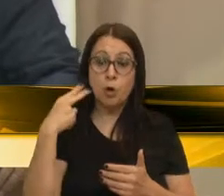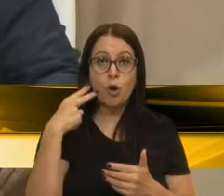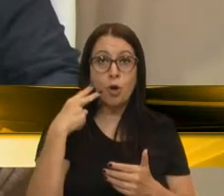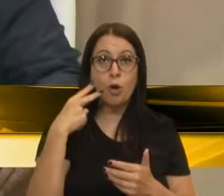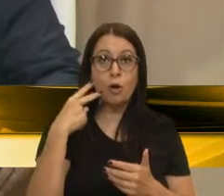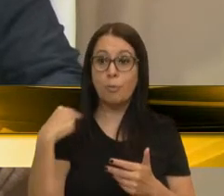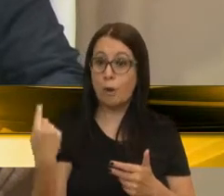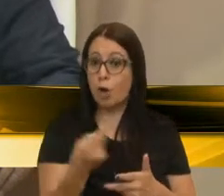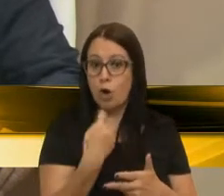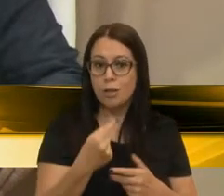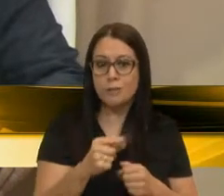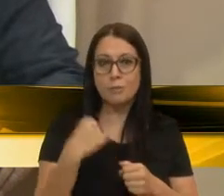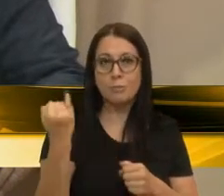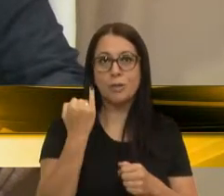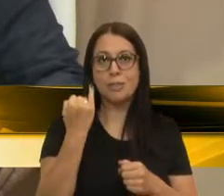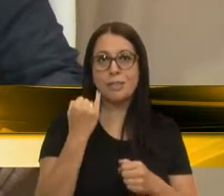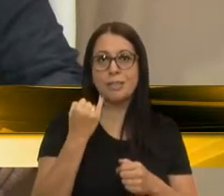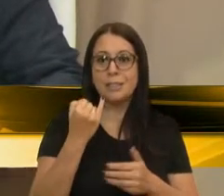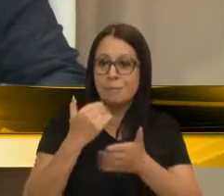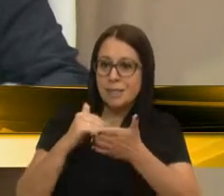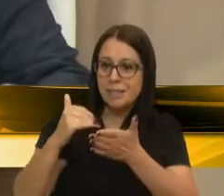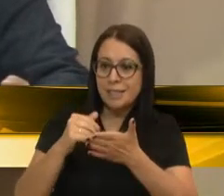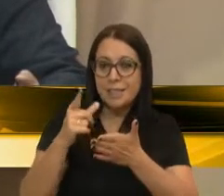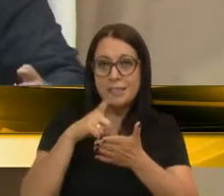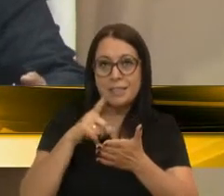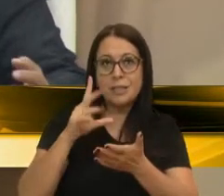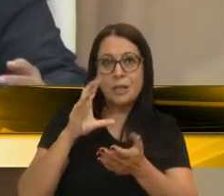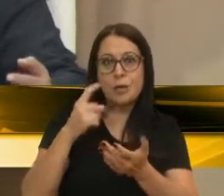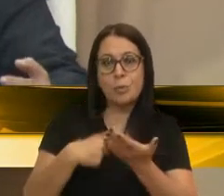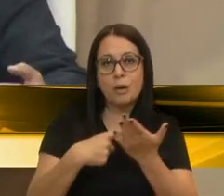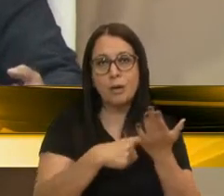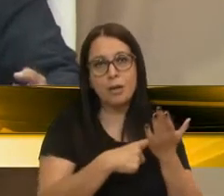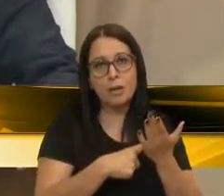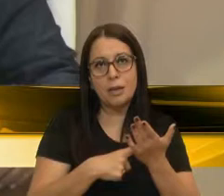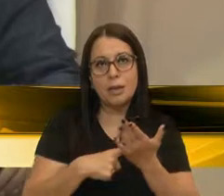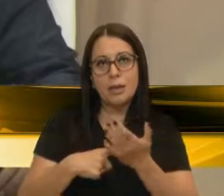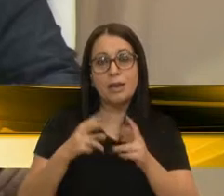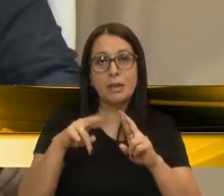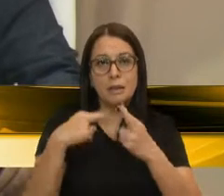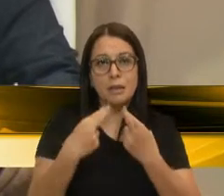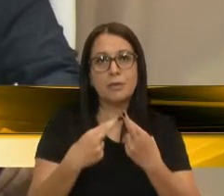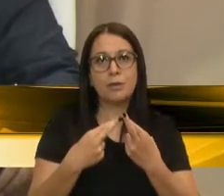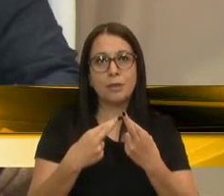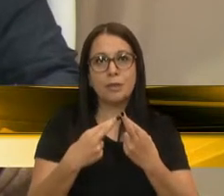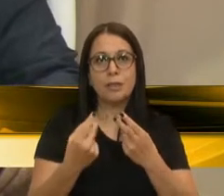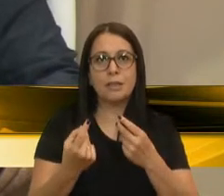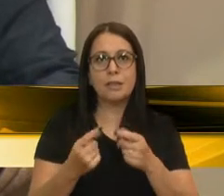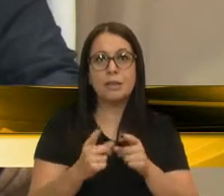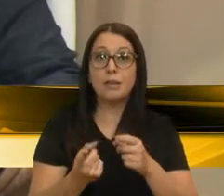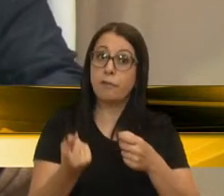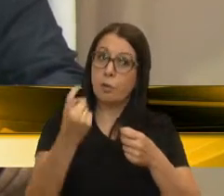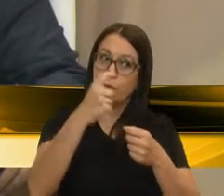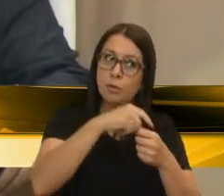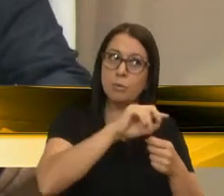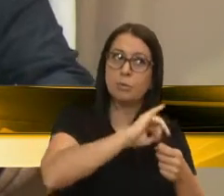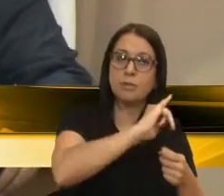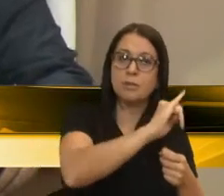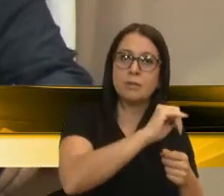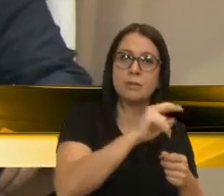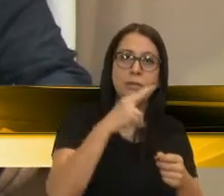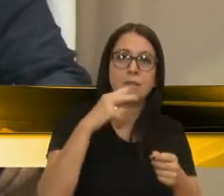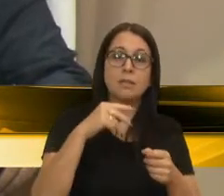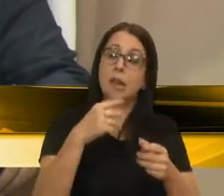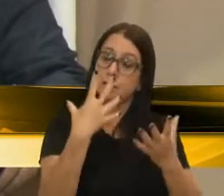passo e a secretária estava tentando, queria marcar uma reunião com nós, nós vamos agendar a sala e vamos retornar a ela. Retornamos, ela